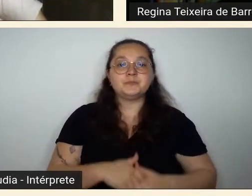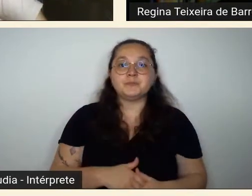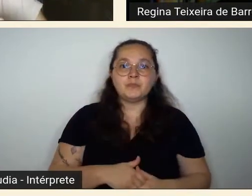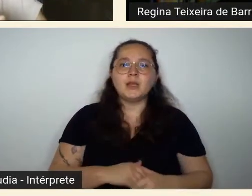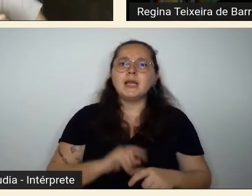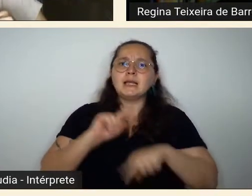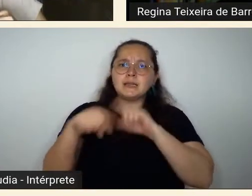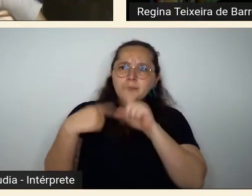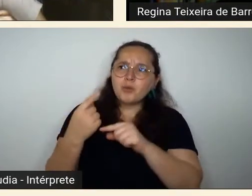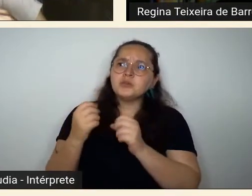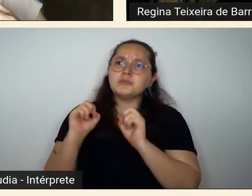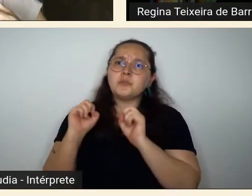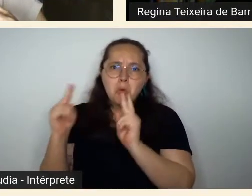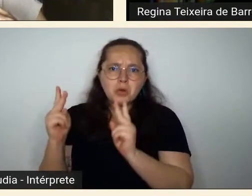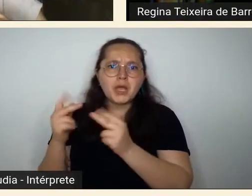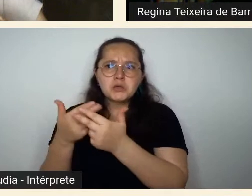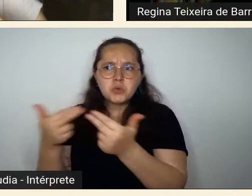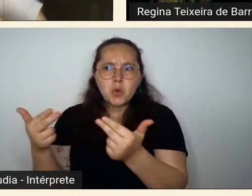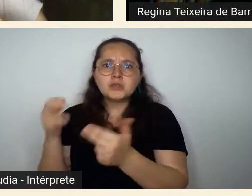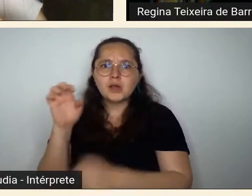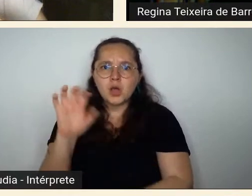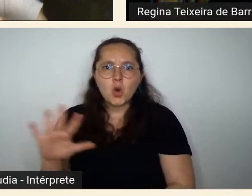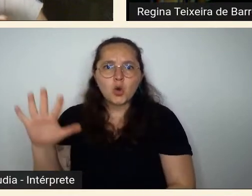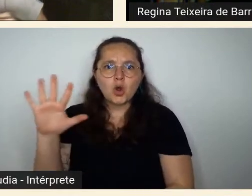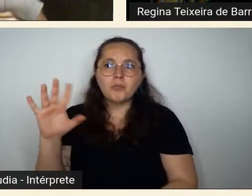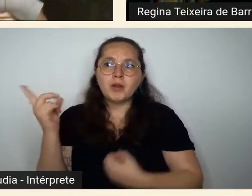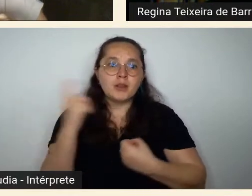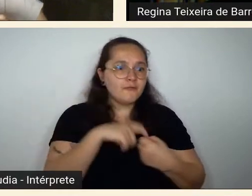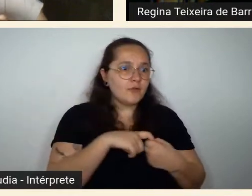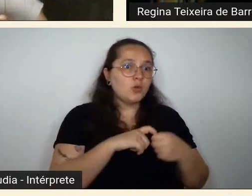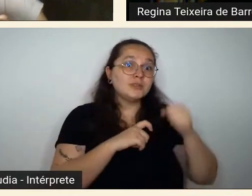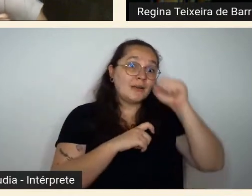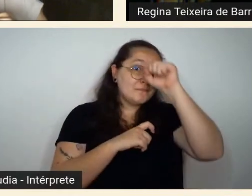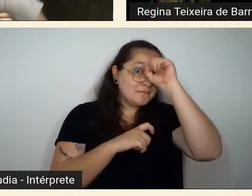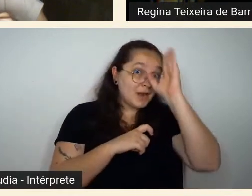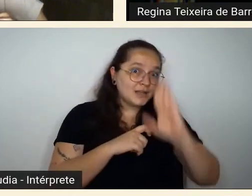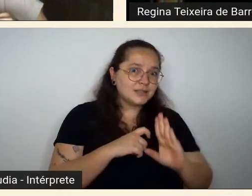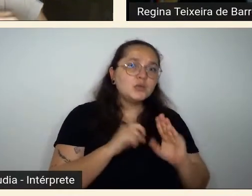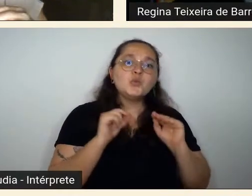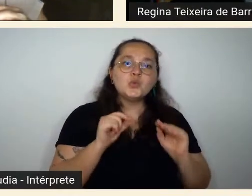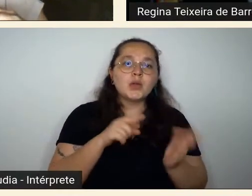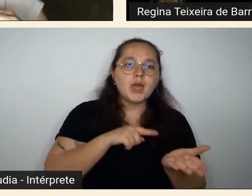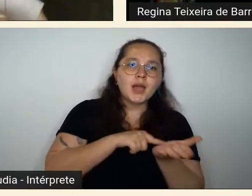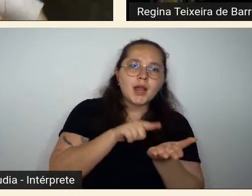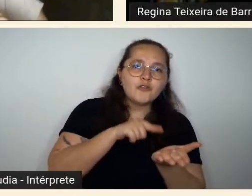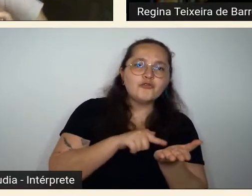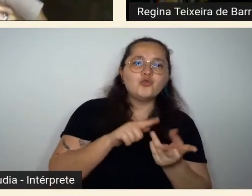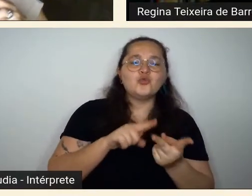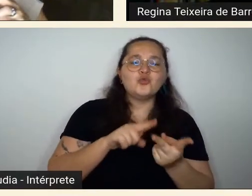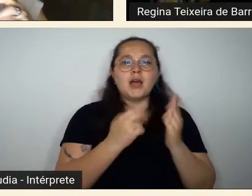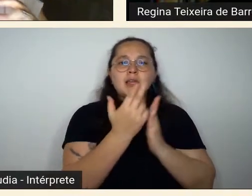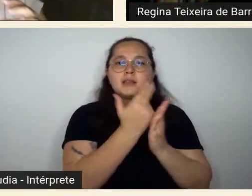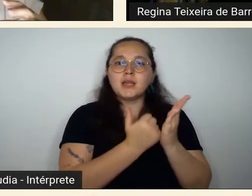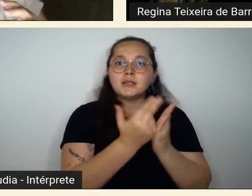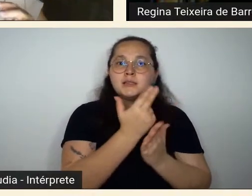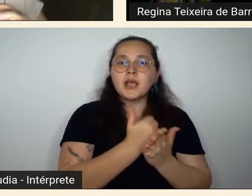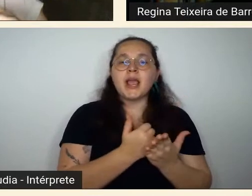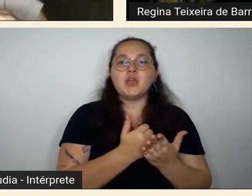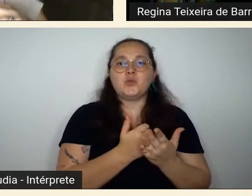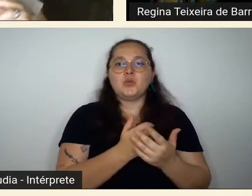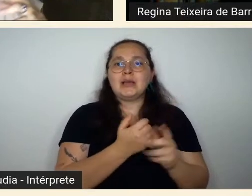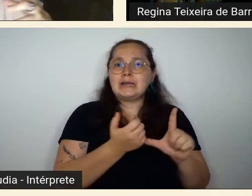Brasil uma série de desenhos obras gravuras e totalmente